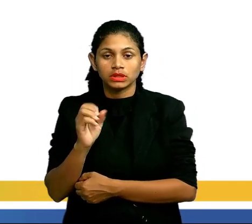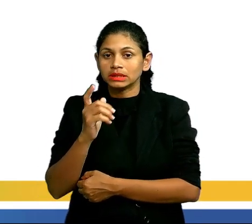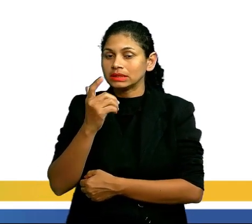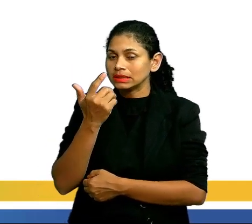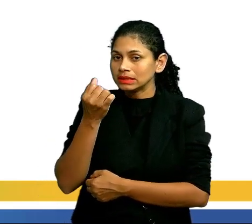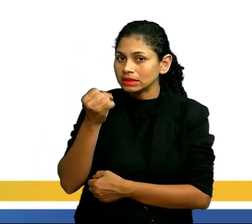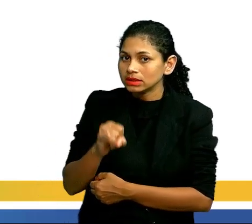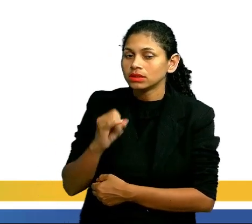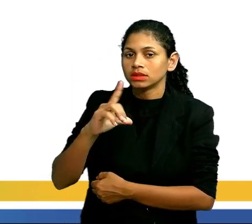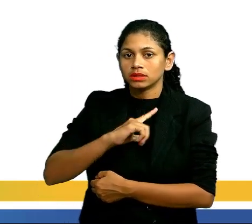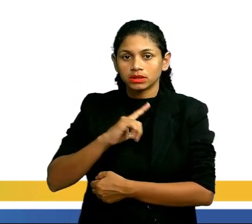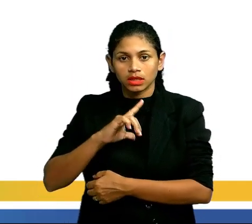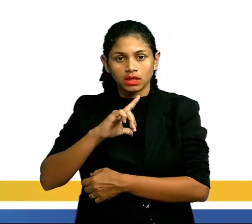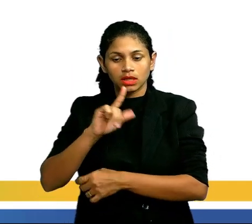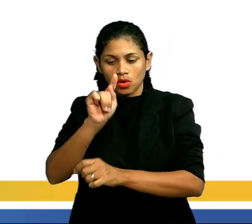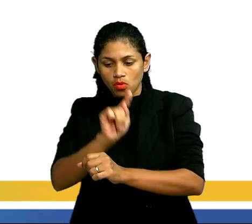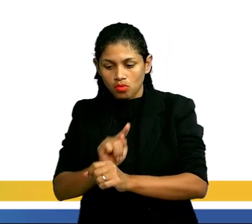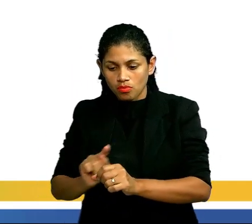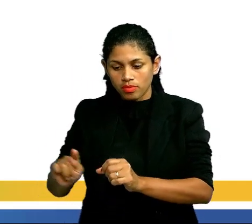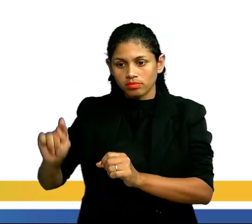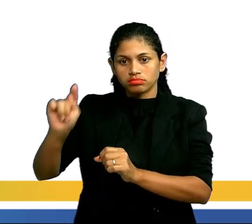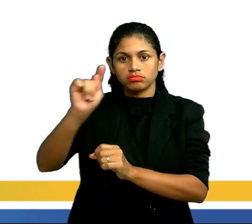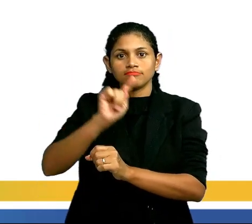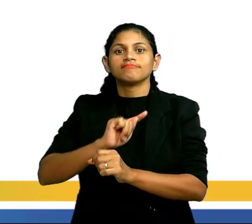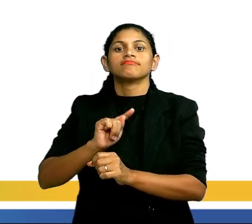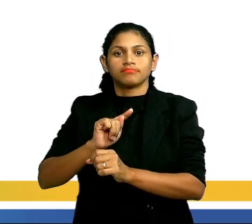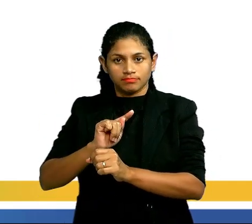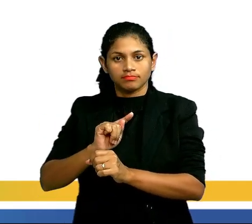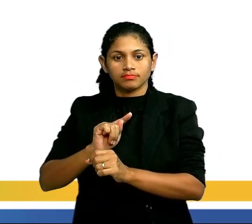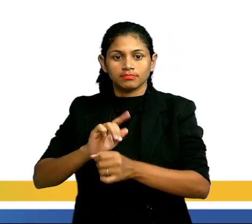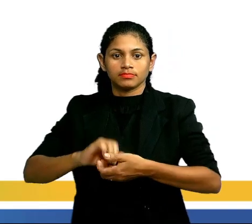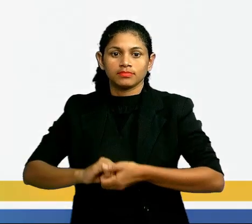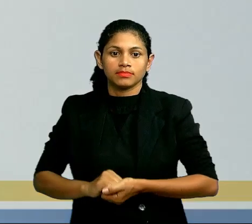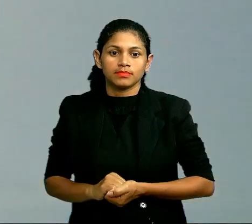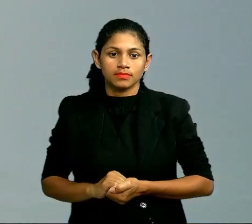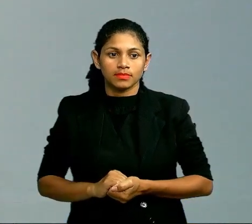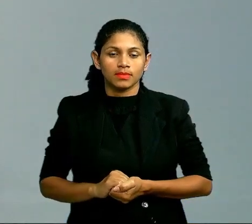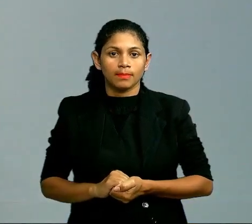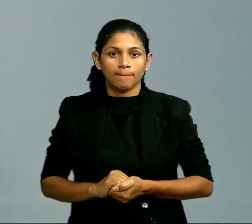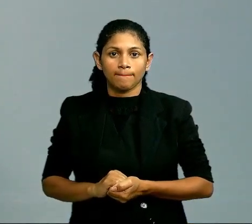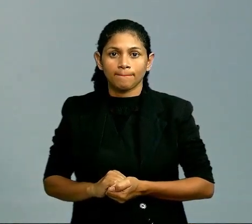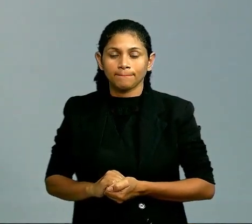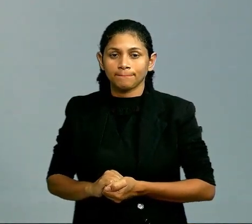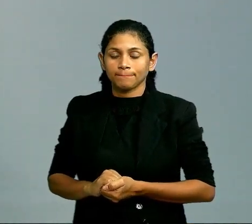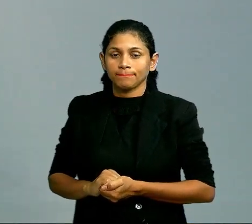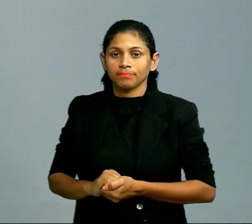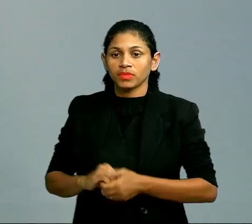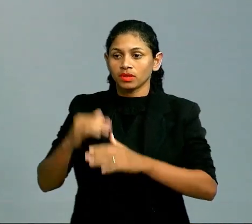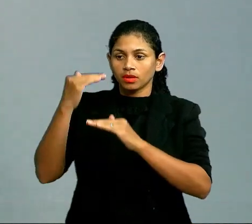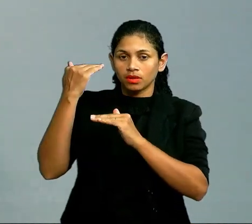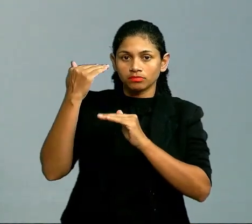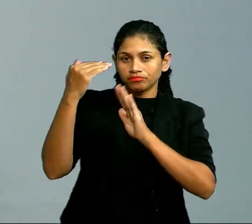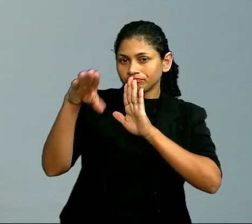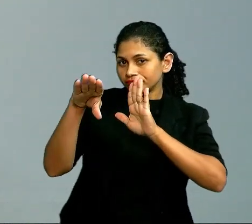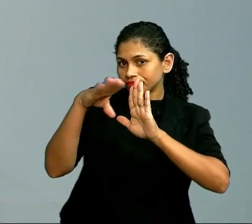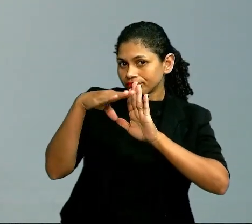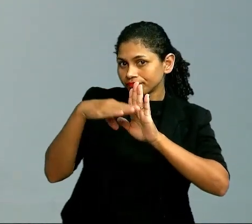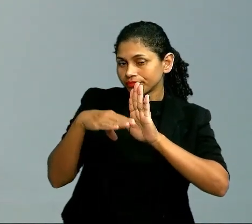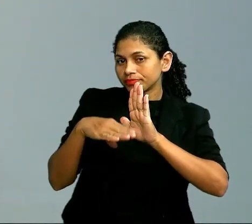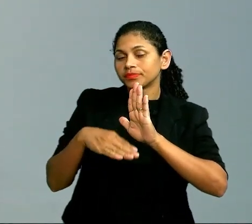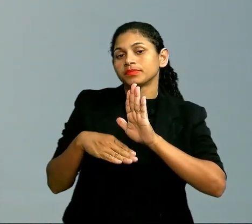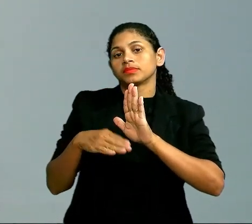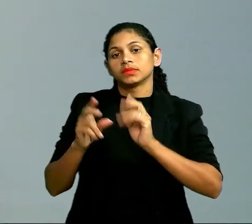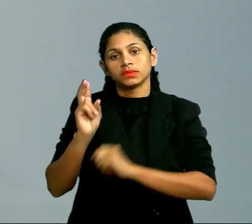ou dividir esse ciclo, ela é uma cadeia heterocíclica, tudo bem? Então, pessoal, a classificação de uma cadeia carbônica,